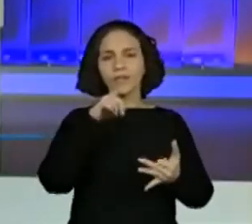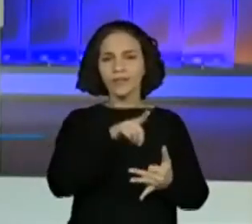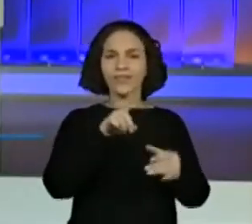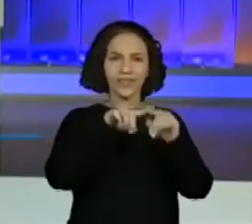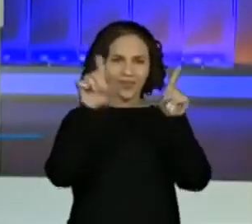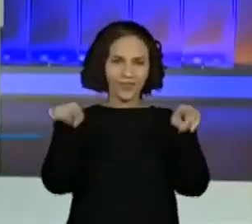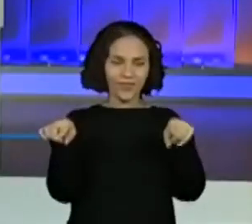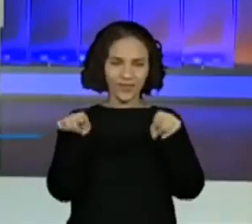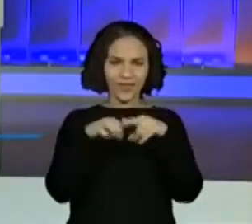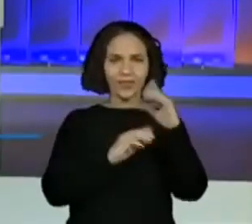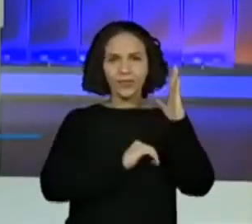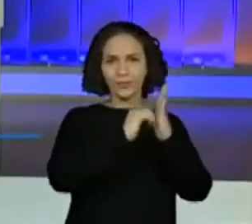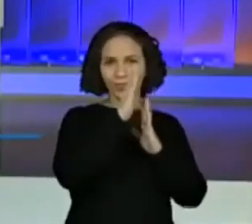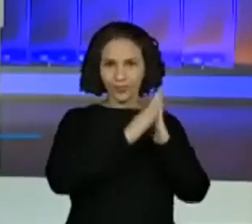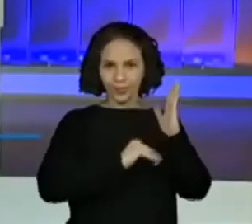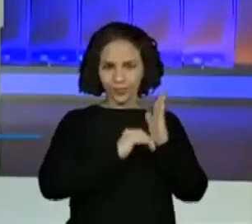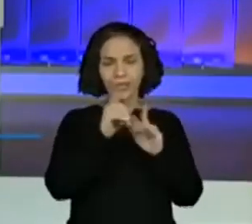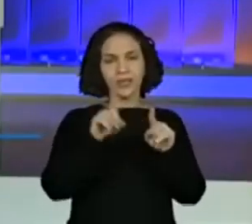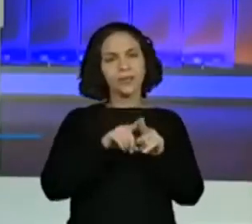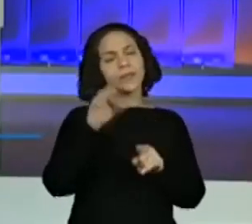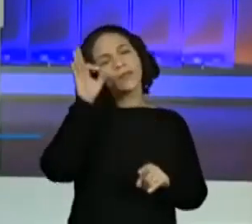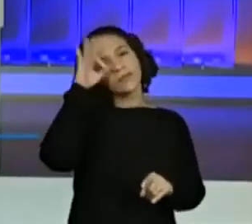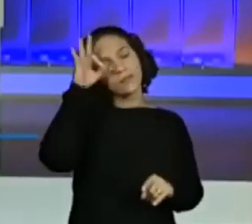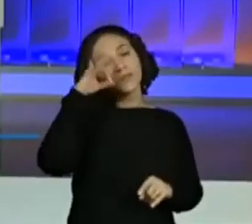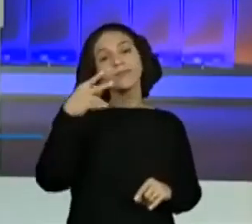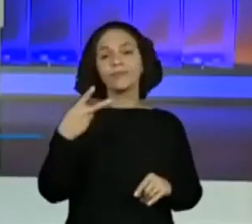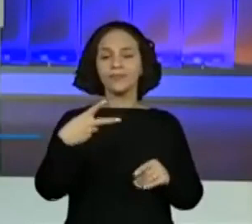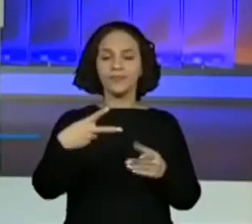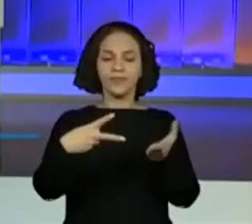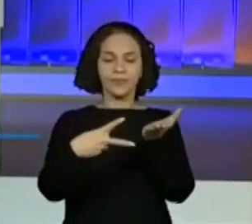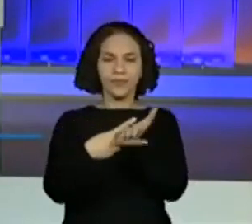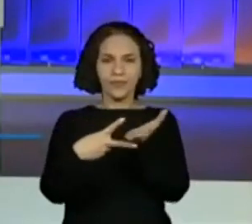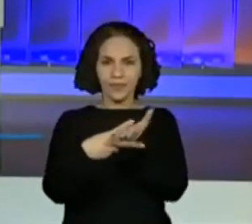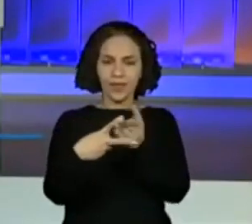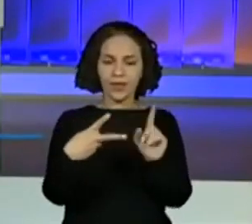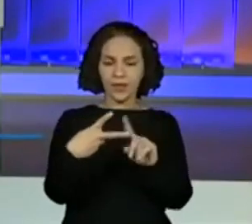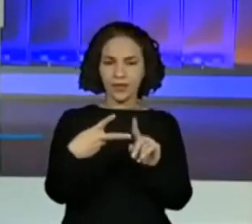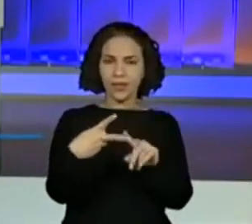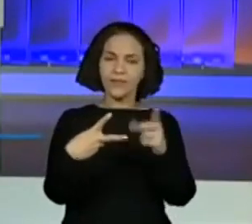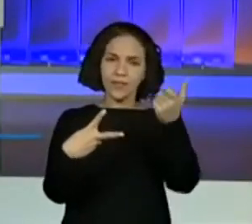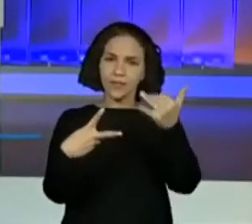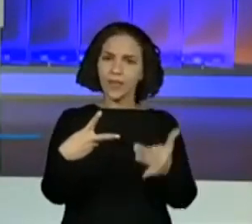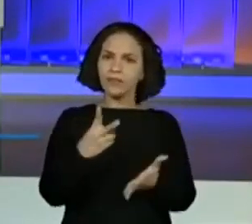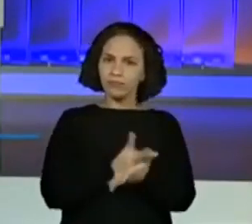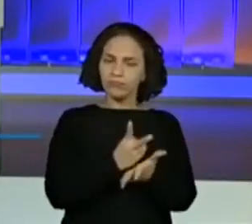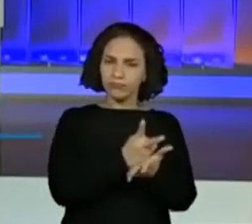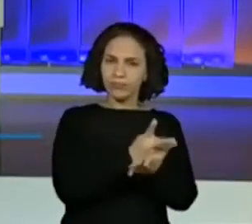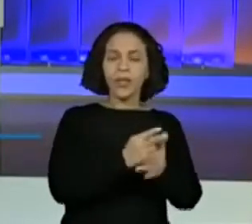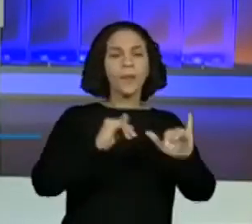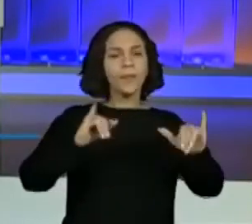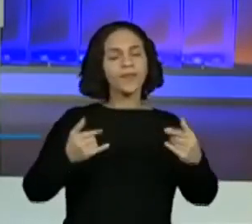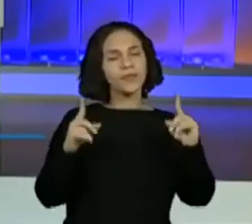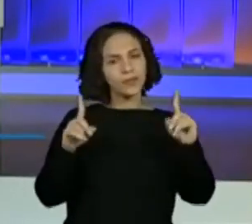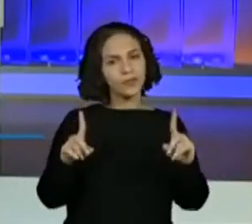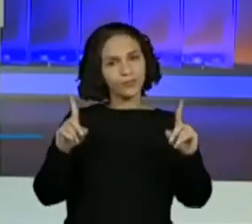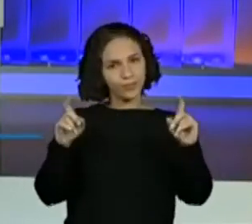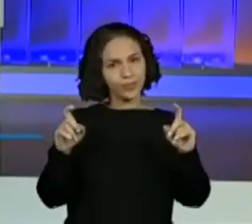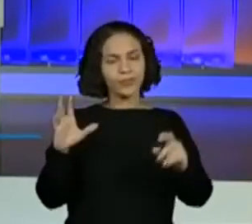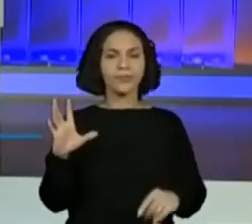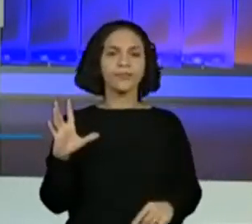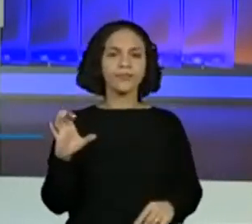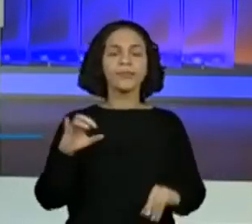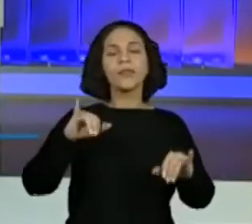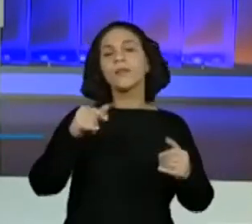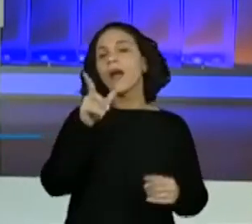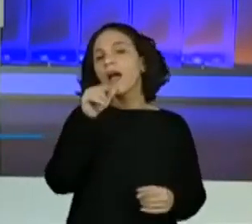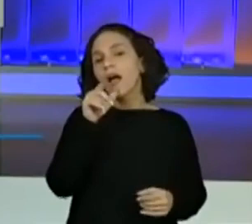Café e de Cândido Portinari no nosso segundo momento de aula, certo? Aproveitem para tirar print, aproveitem